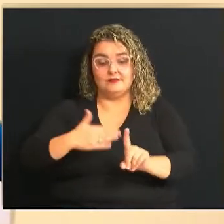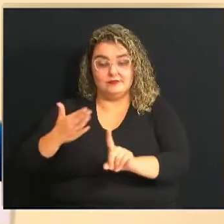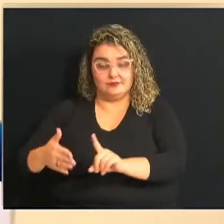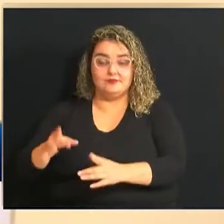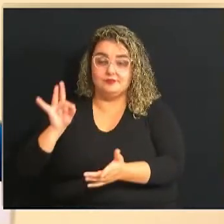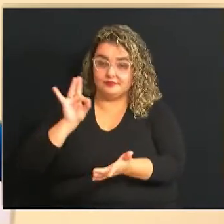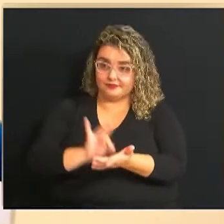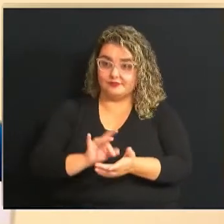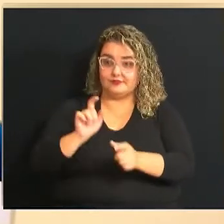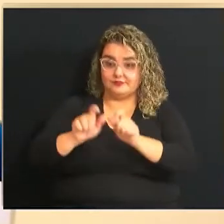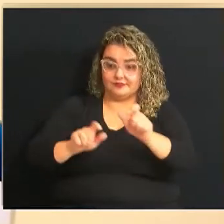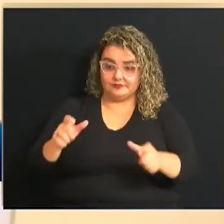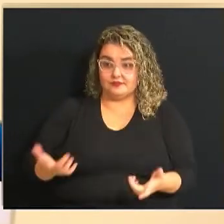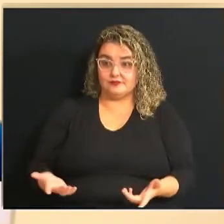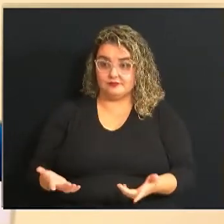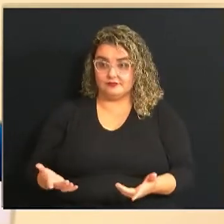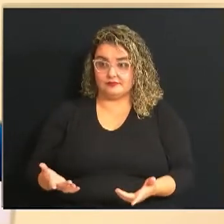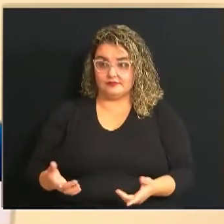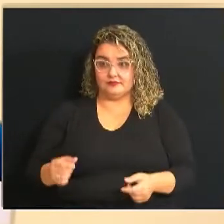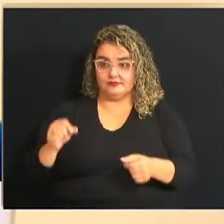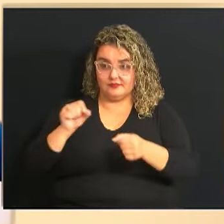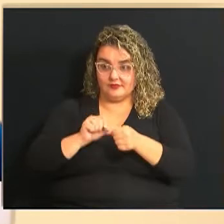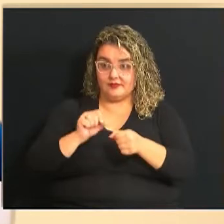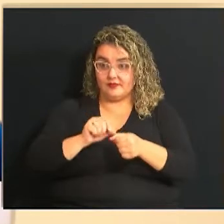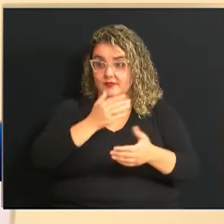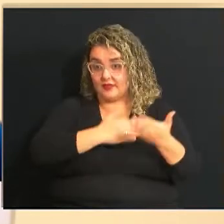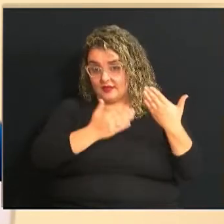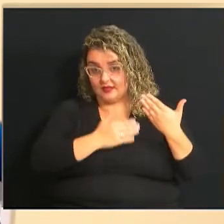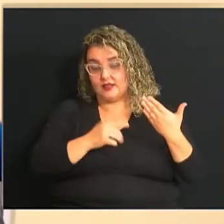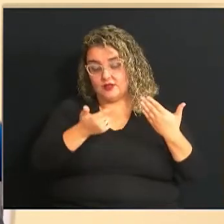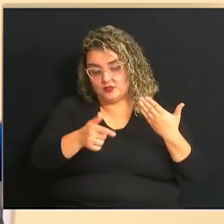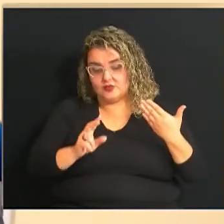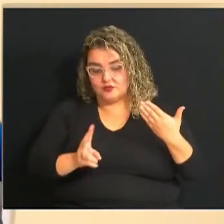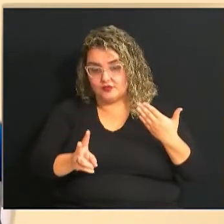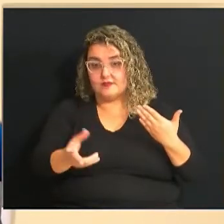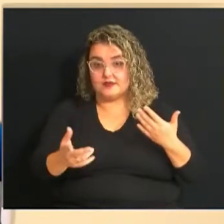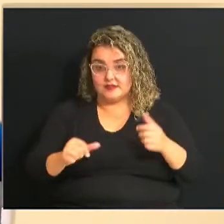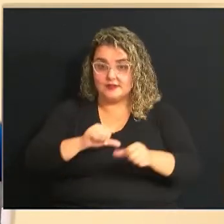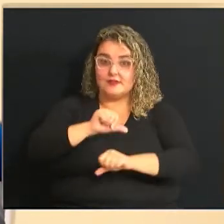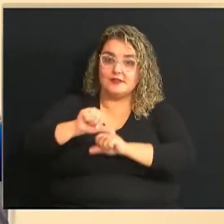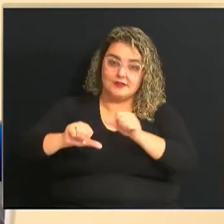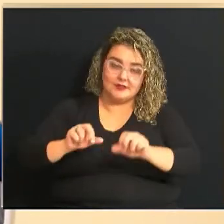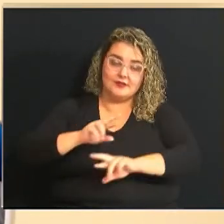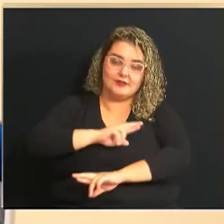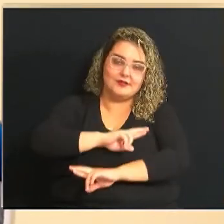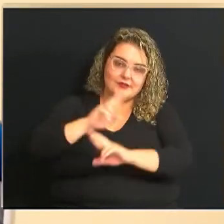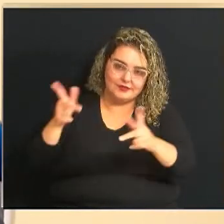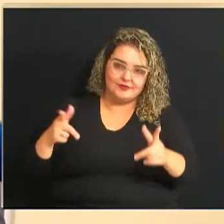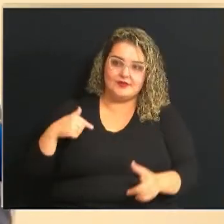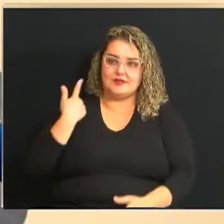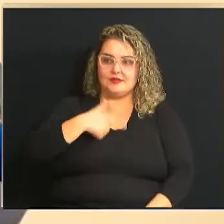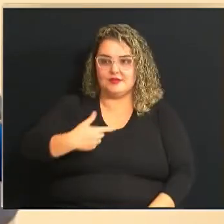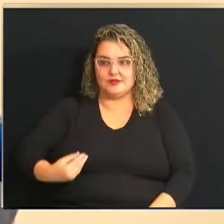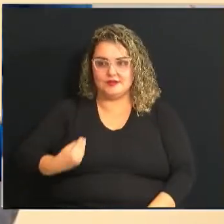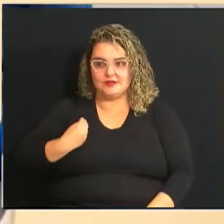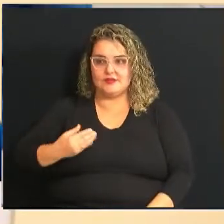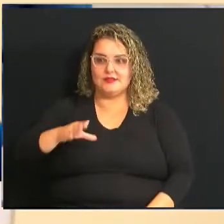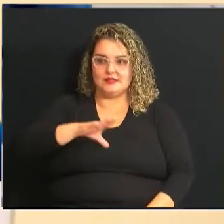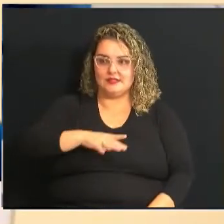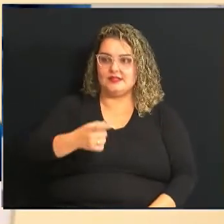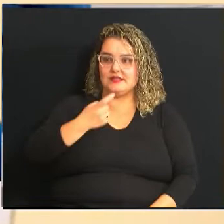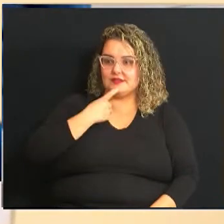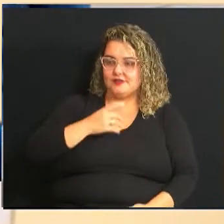a gente homenageia realmente pessoas que fizeram e fazem a diferença nas nossas